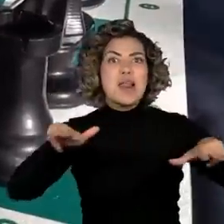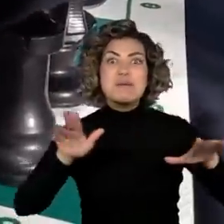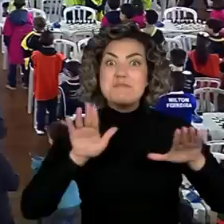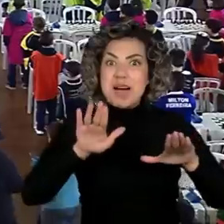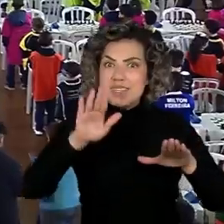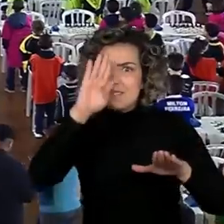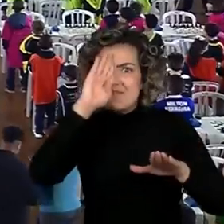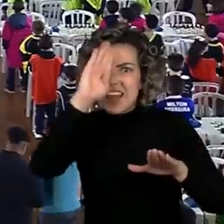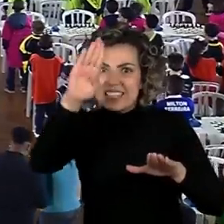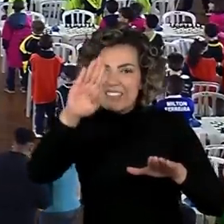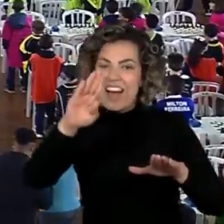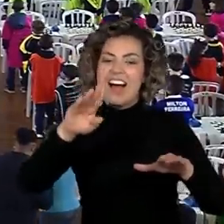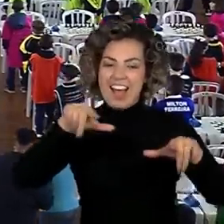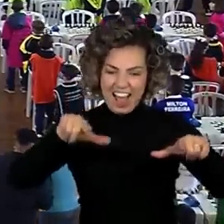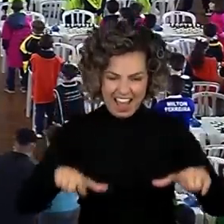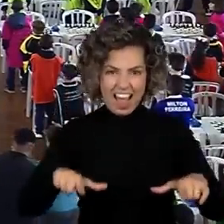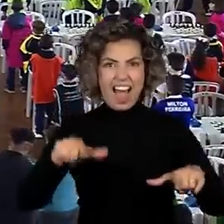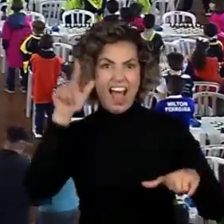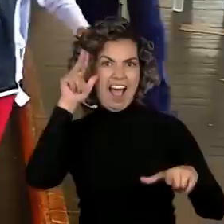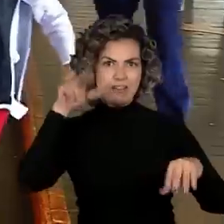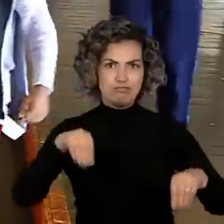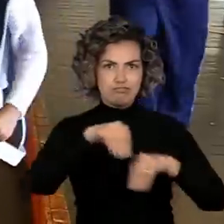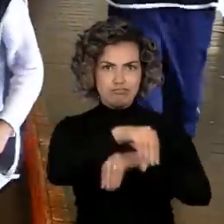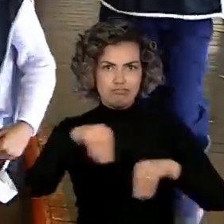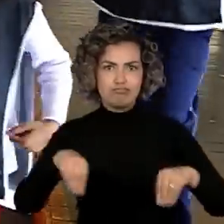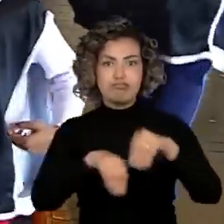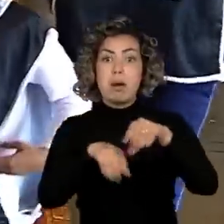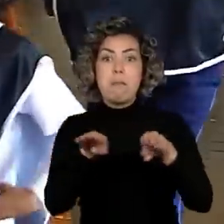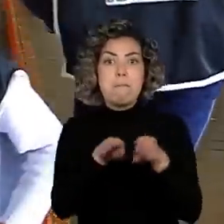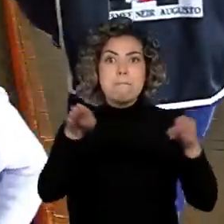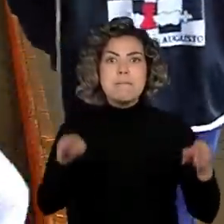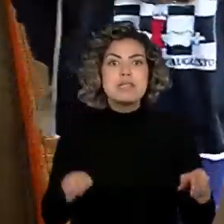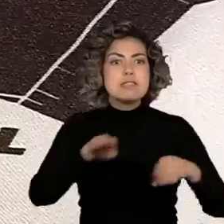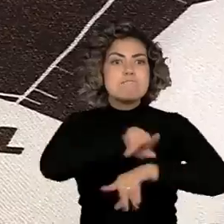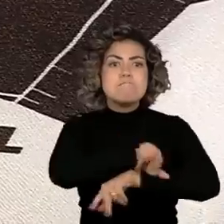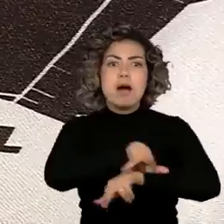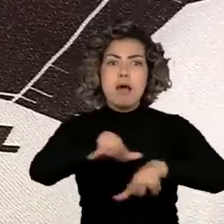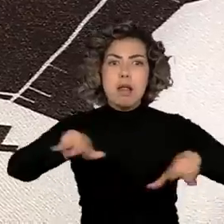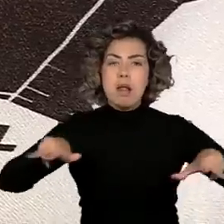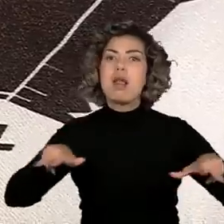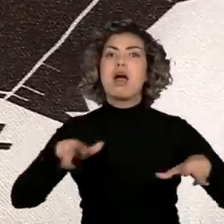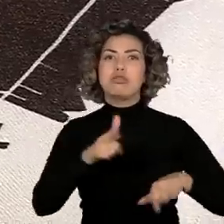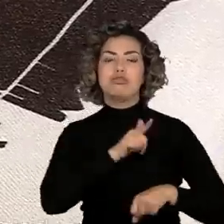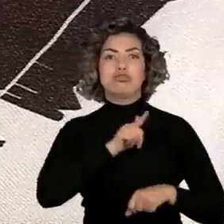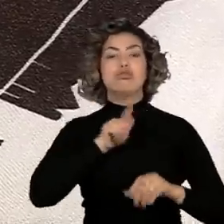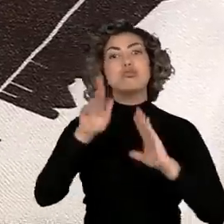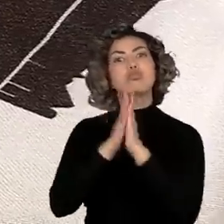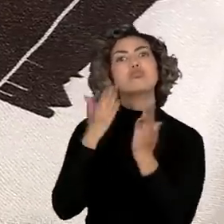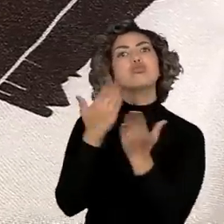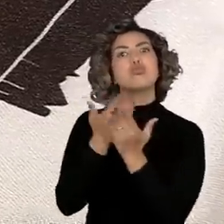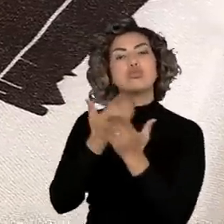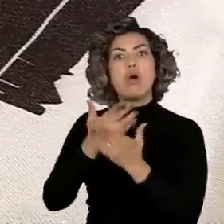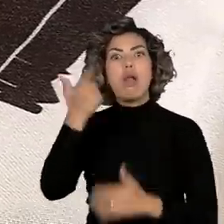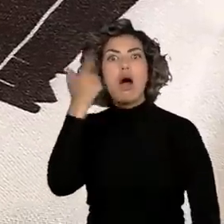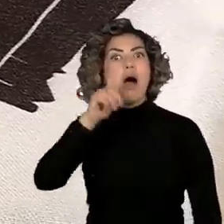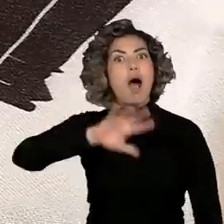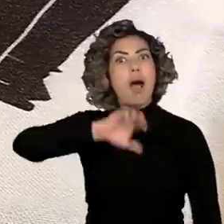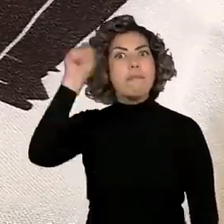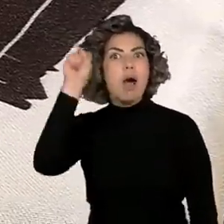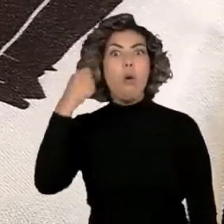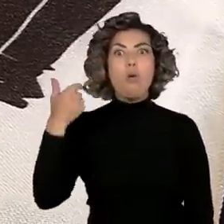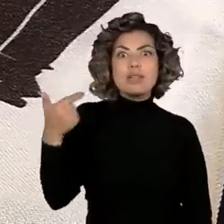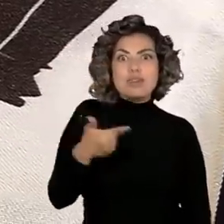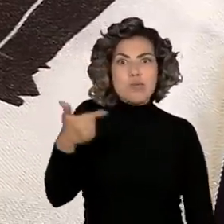288 mesas de xadrez para receber os alunos das equipes campeãs e vice-campeãs das etapas regionais.